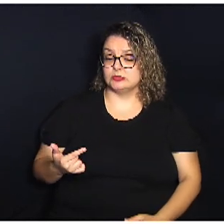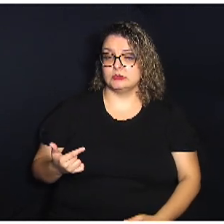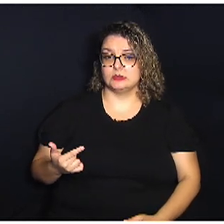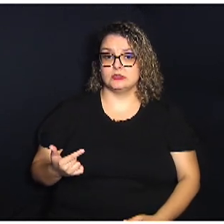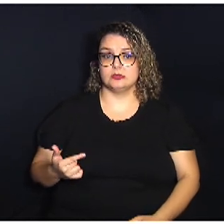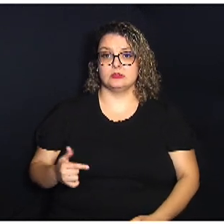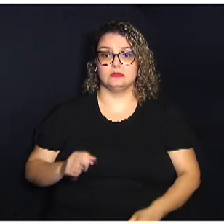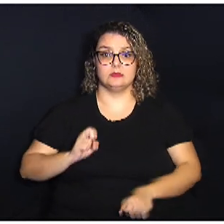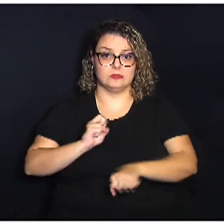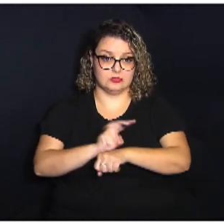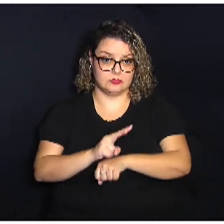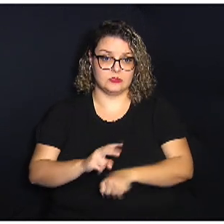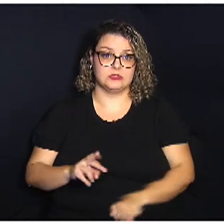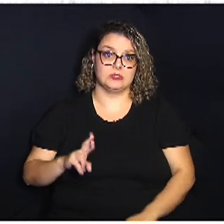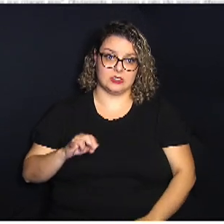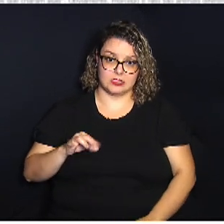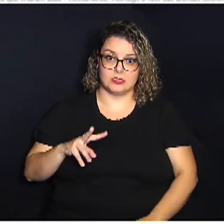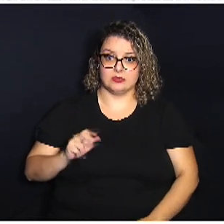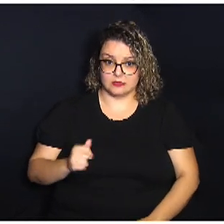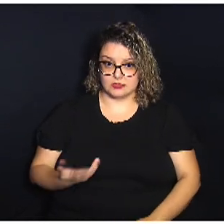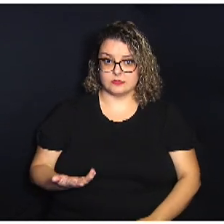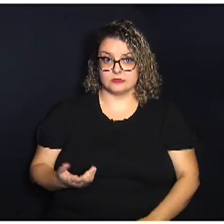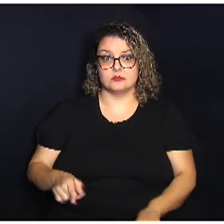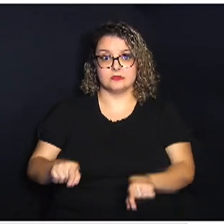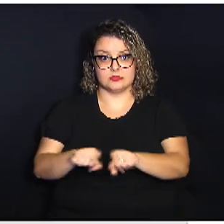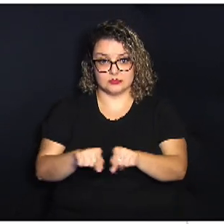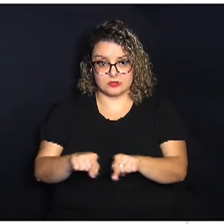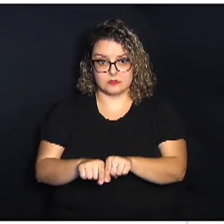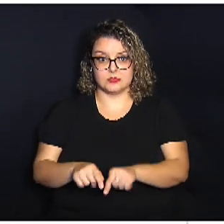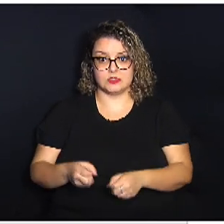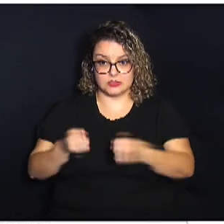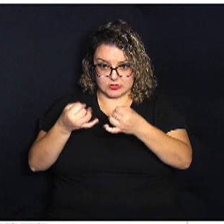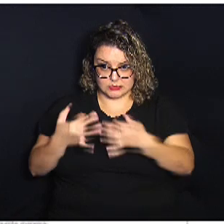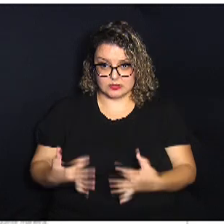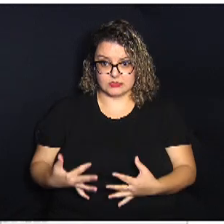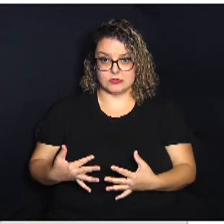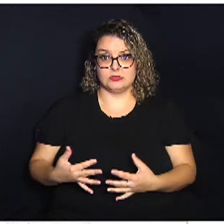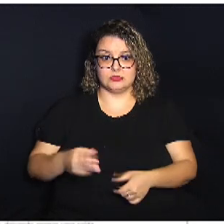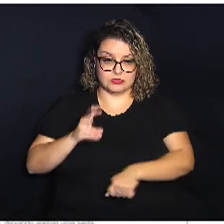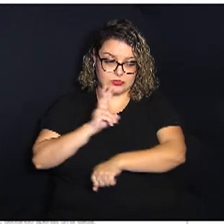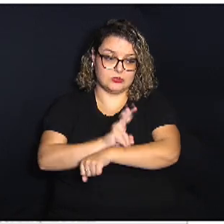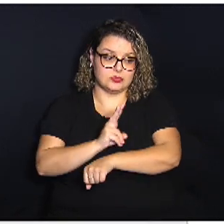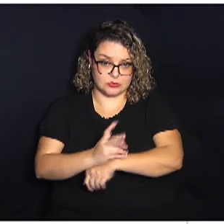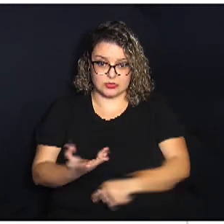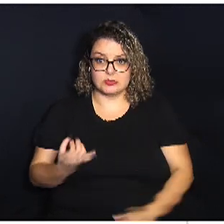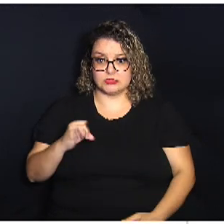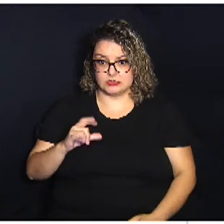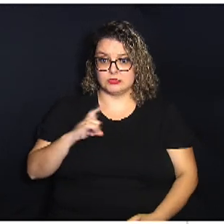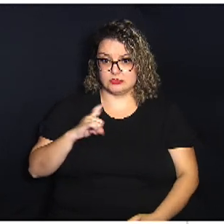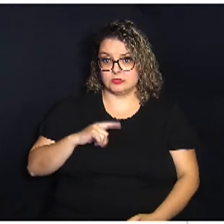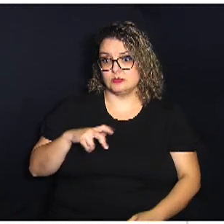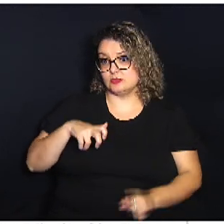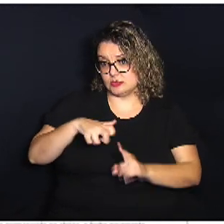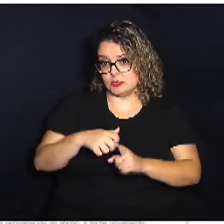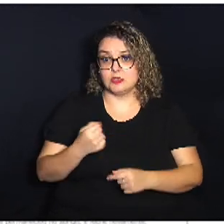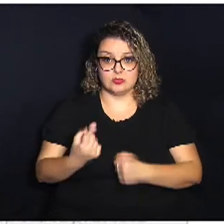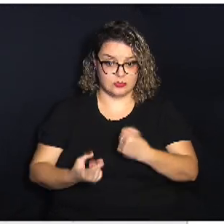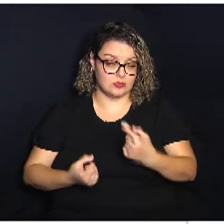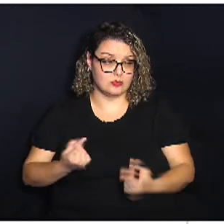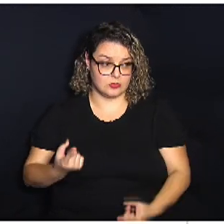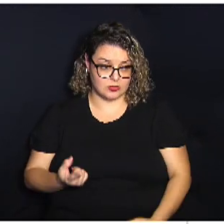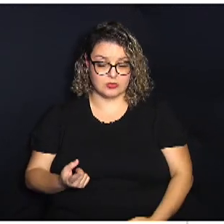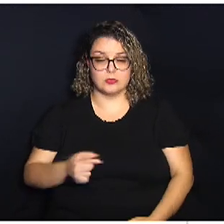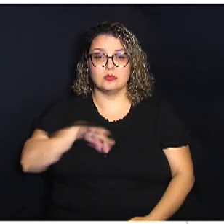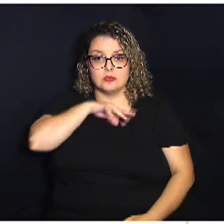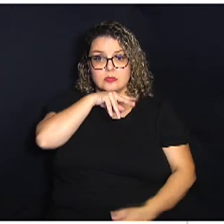infectado com o vírus da raiva. E também passarmos as orientações de cuidados e mesmo se tiver tido algum acidente com alguém com esses